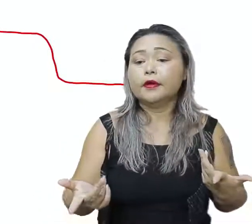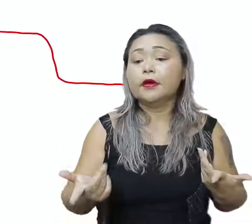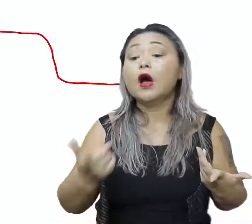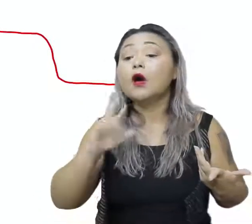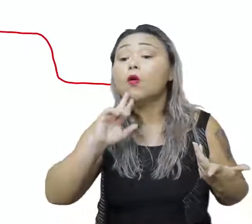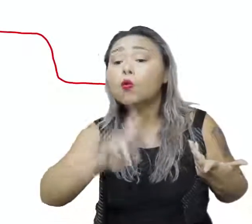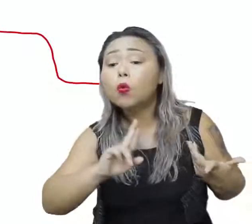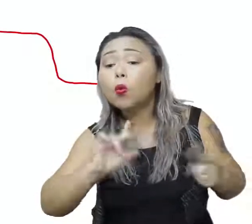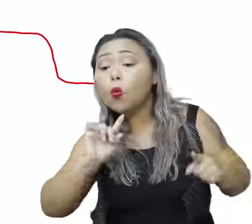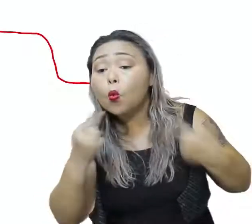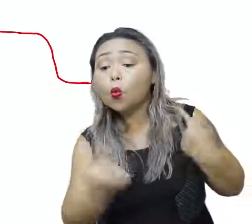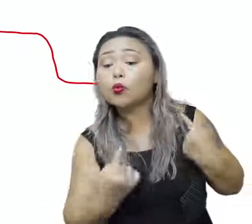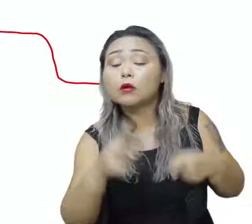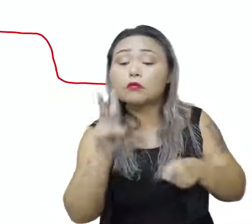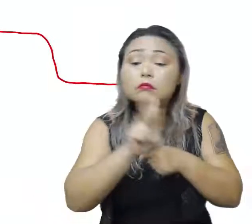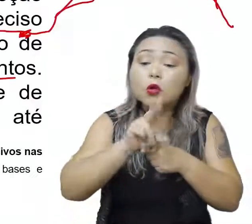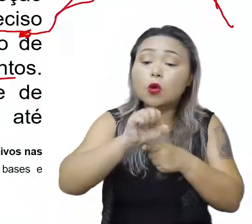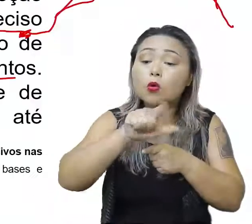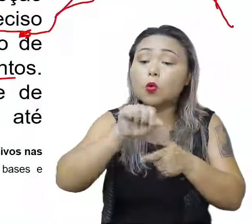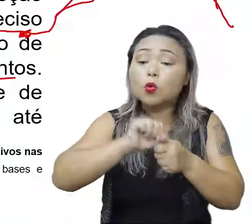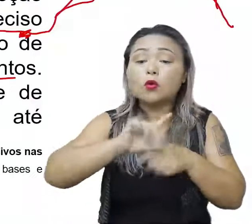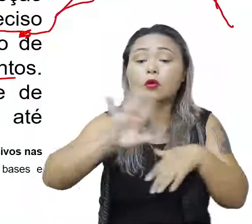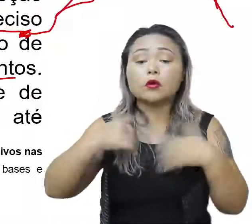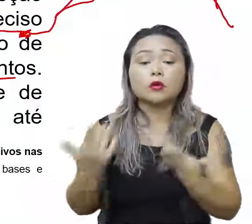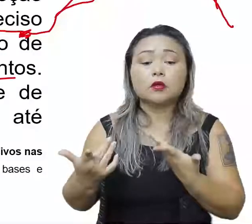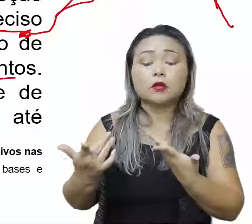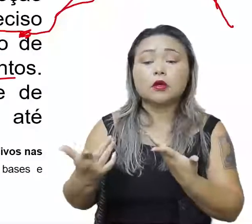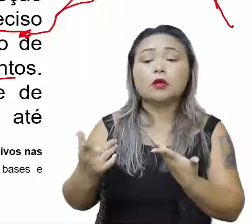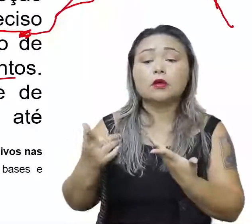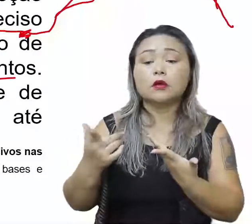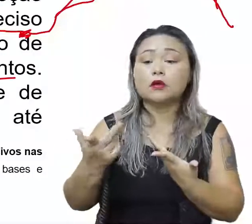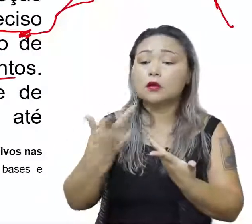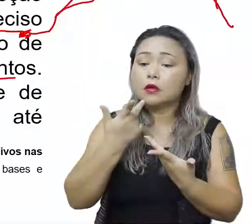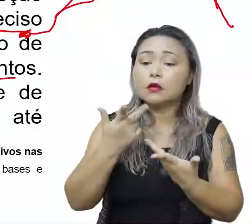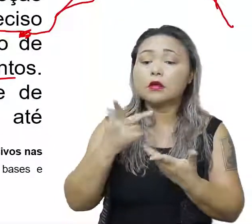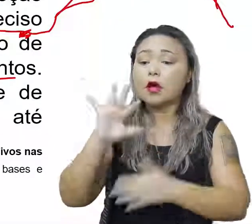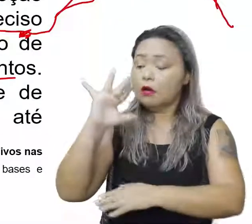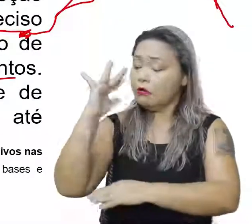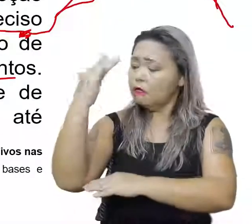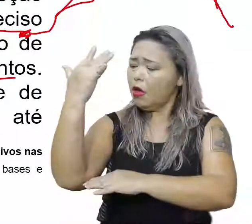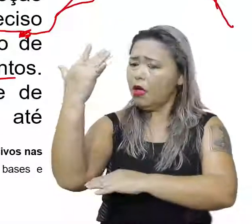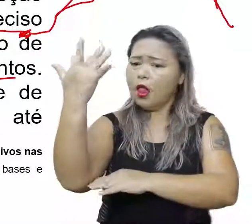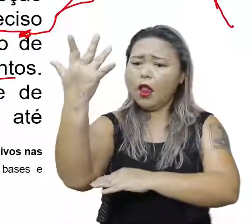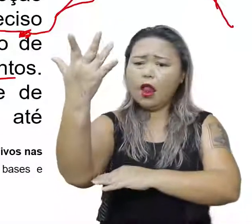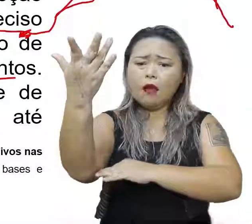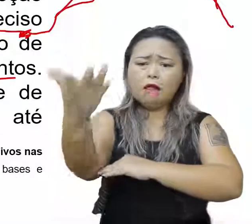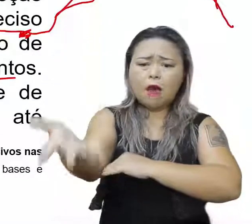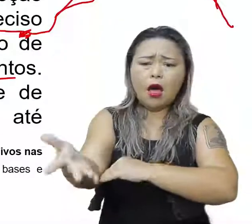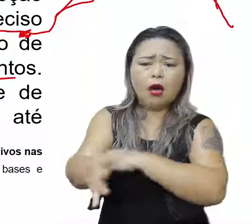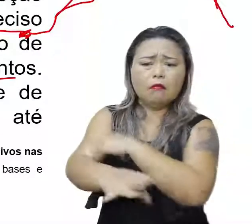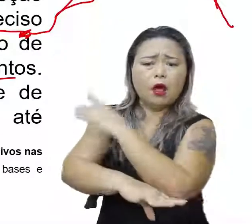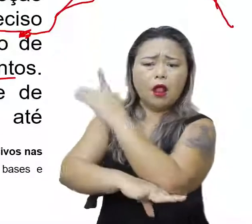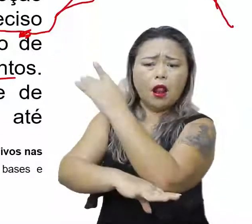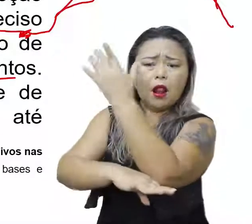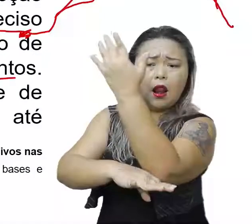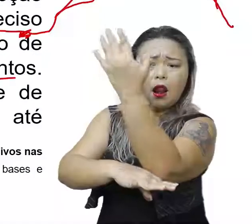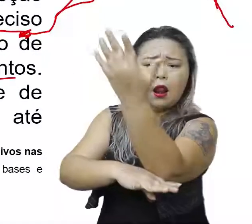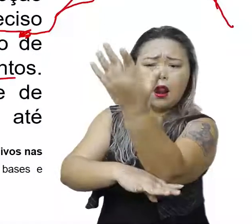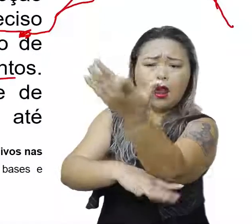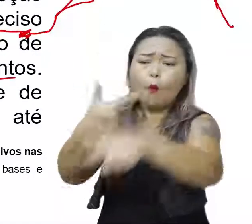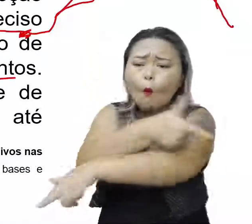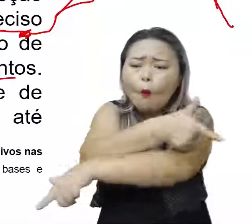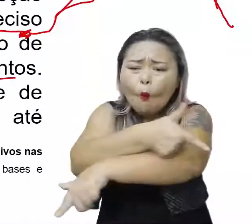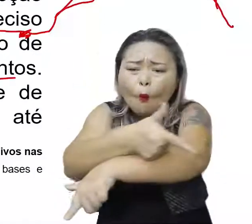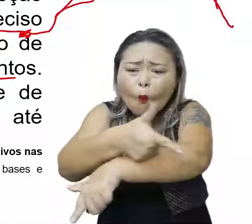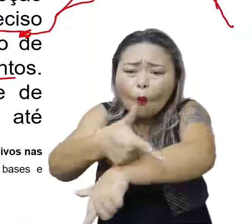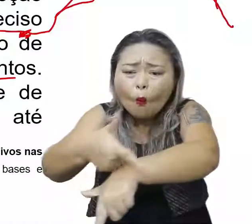solução de quê? Da preservação do solo, portanto, é, eu fazer o desmatamento, ok? Quando